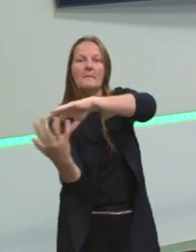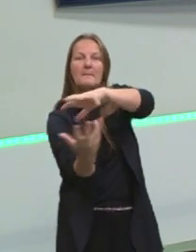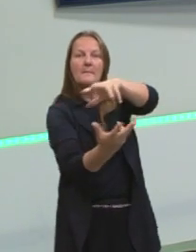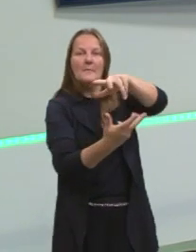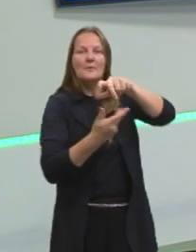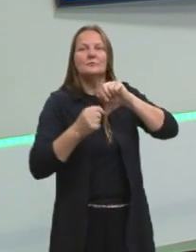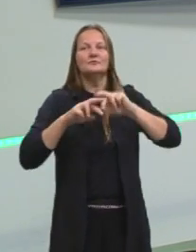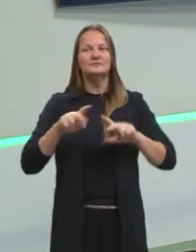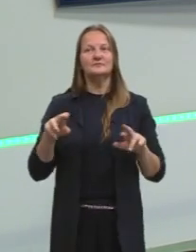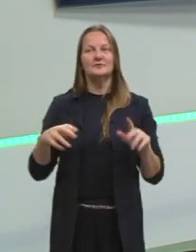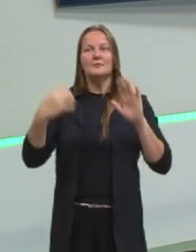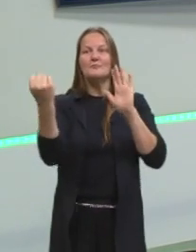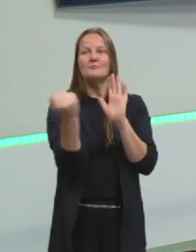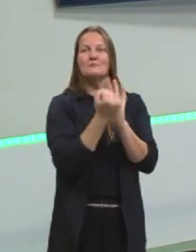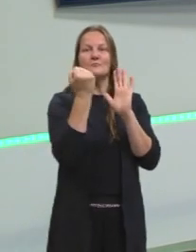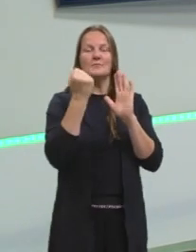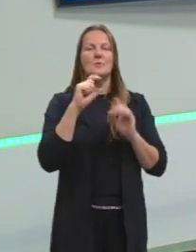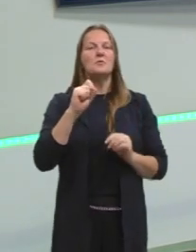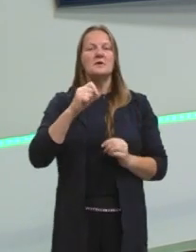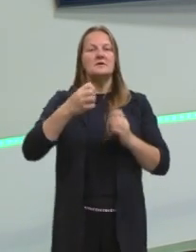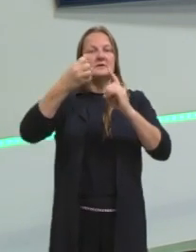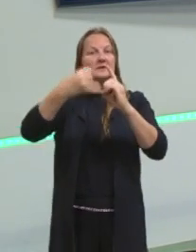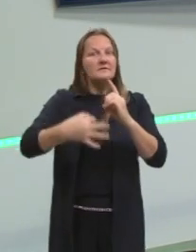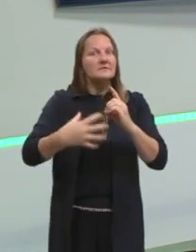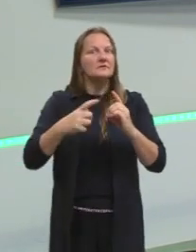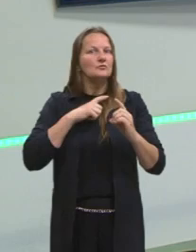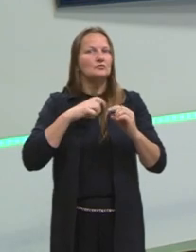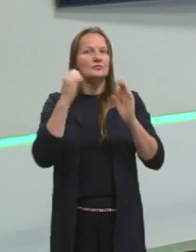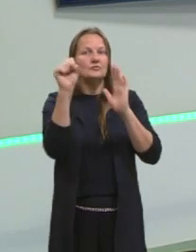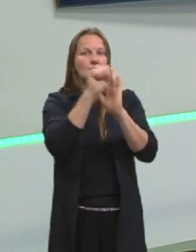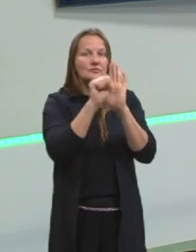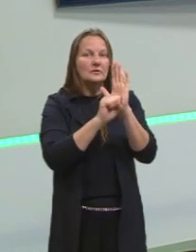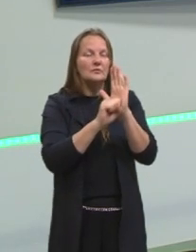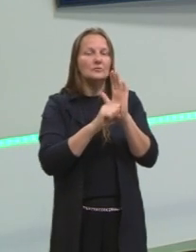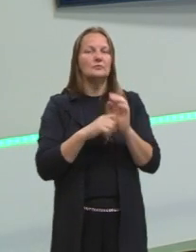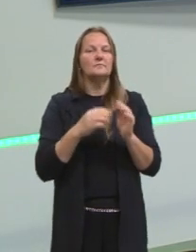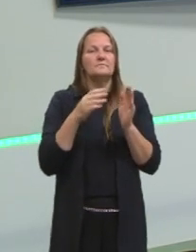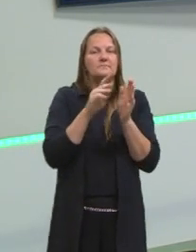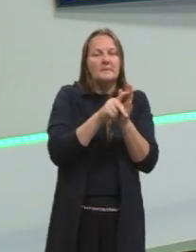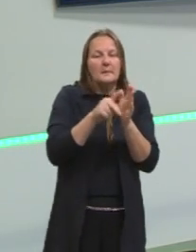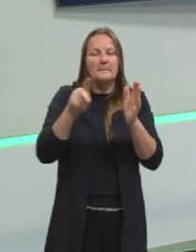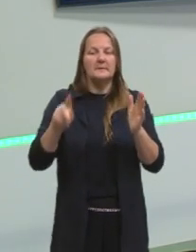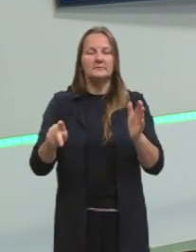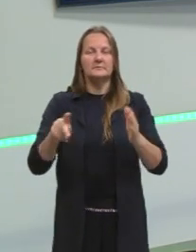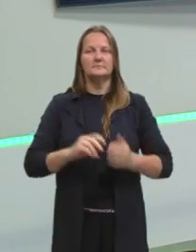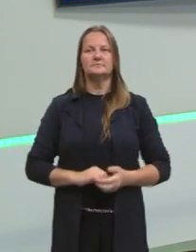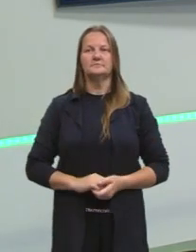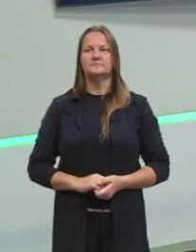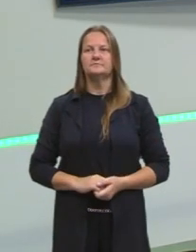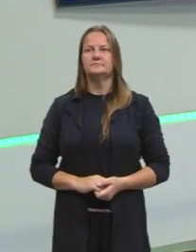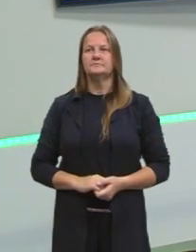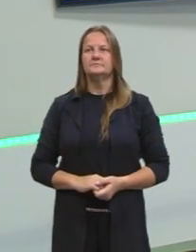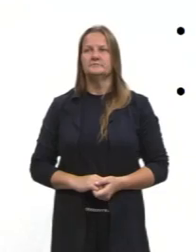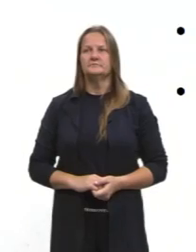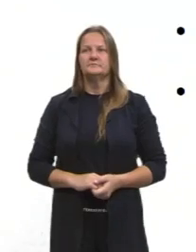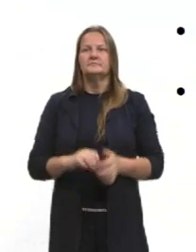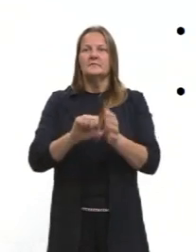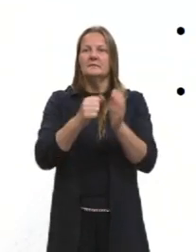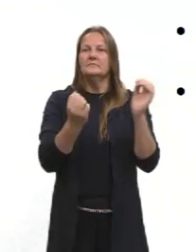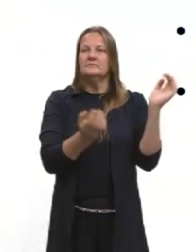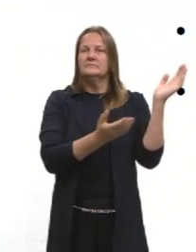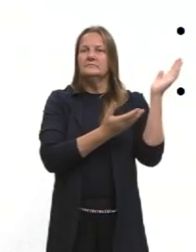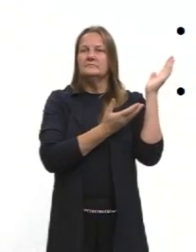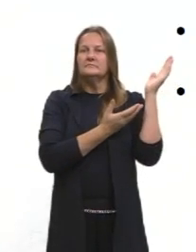por isso que a gente marca o que define esse século nessas delimitações aqui. E, nesse primeiro slide,